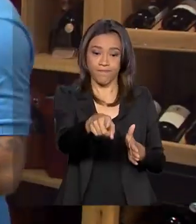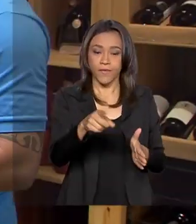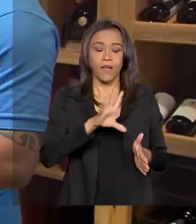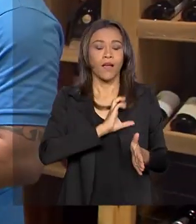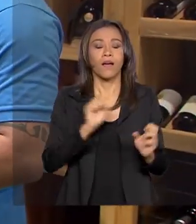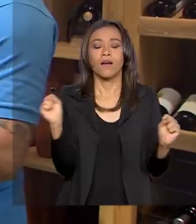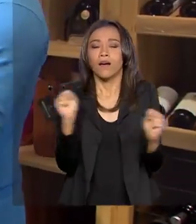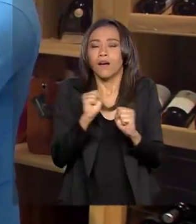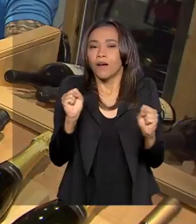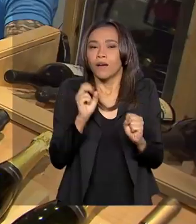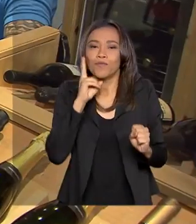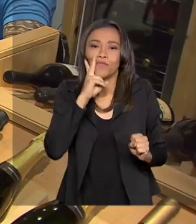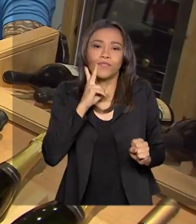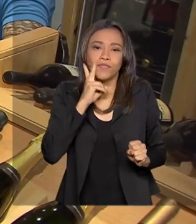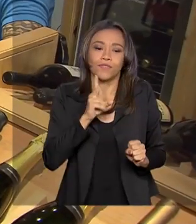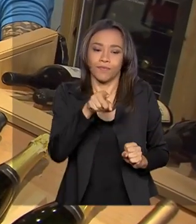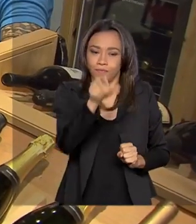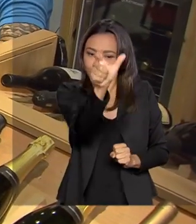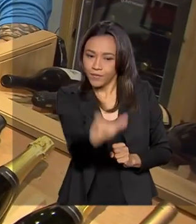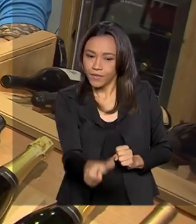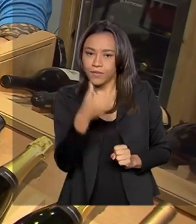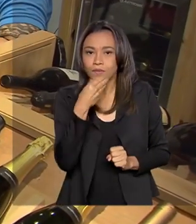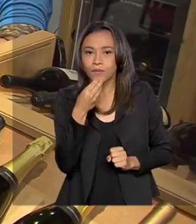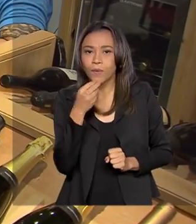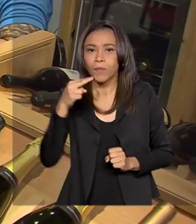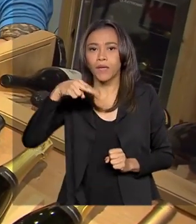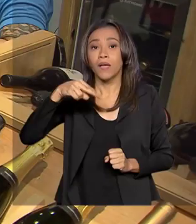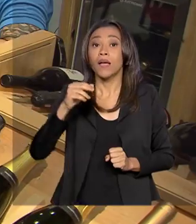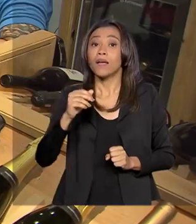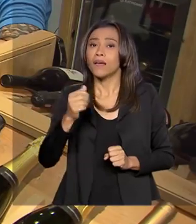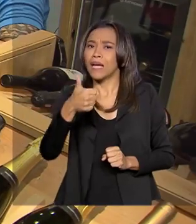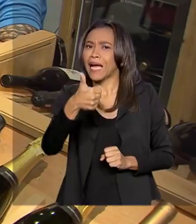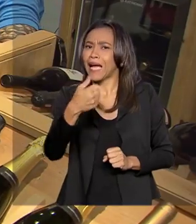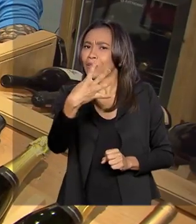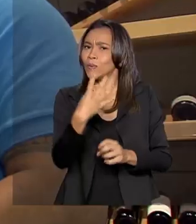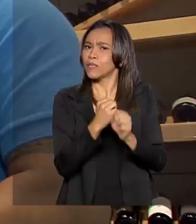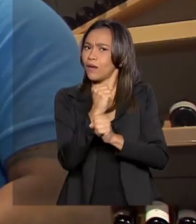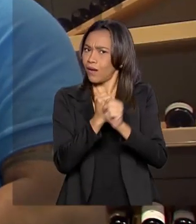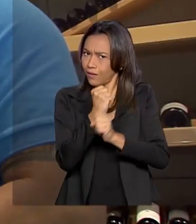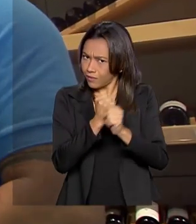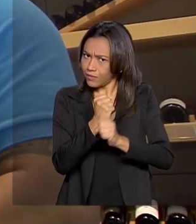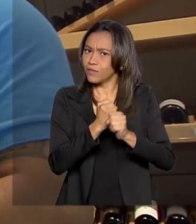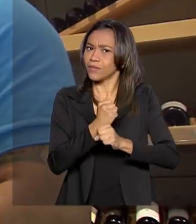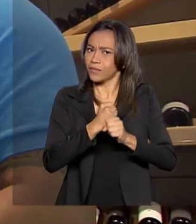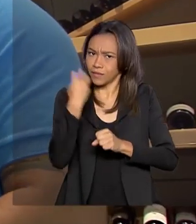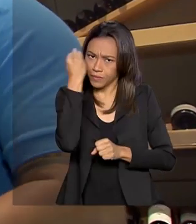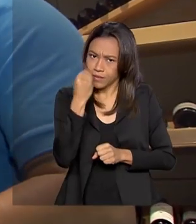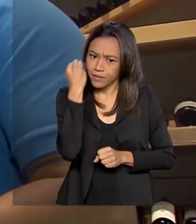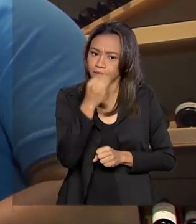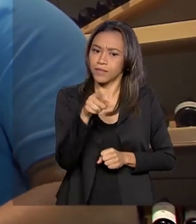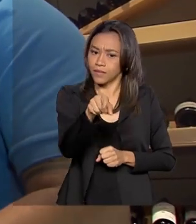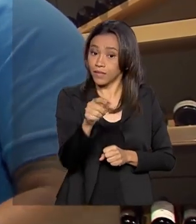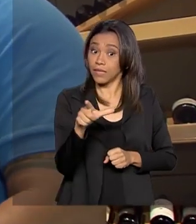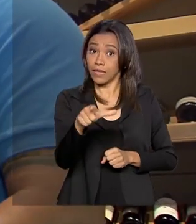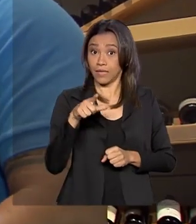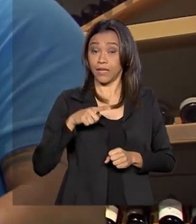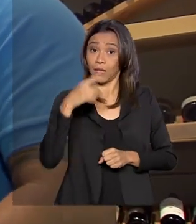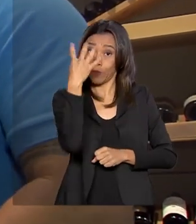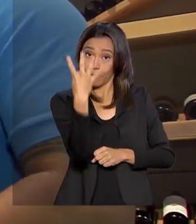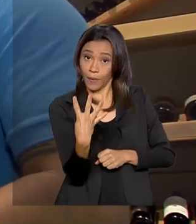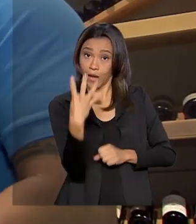Apaixonado por vinhos, Antônio está no mercado há 14 anos como sommelier e há quatro tem duas lojas